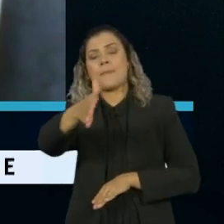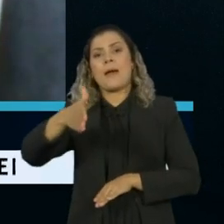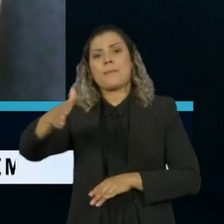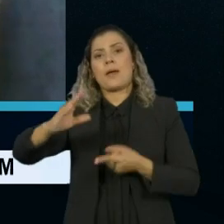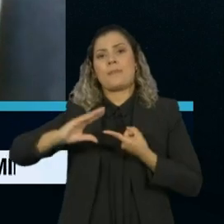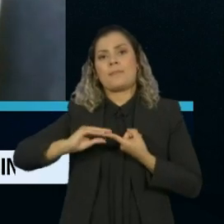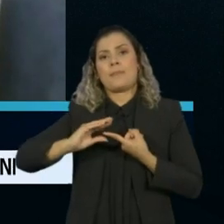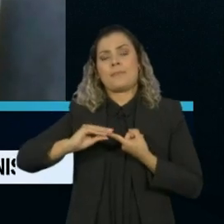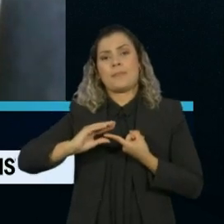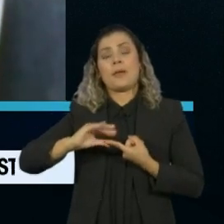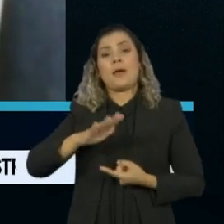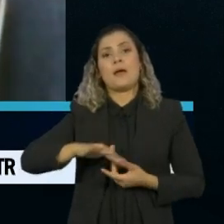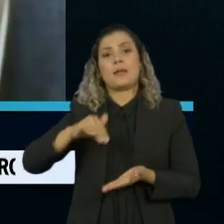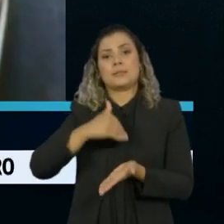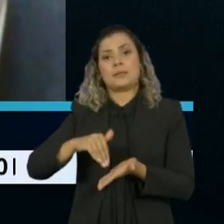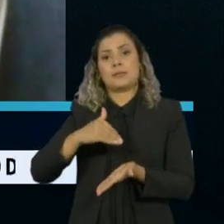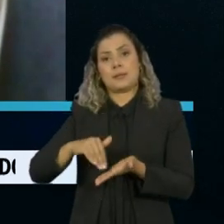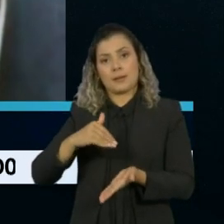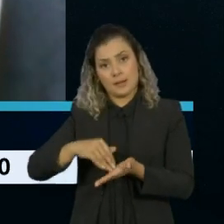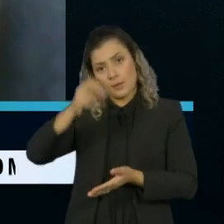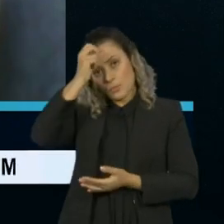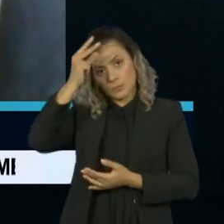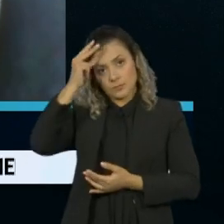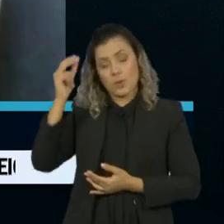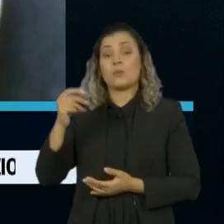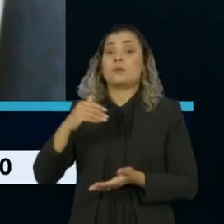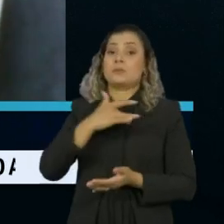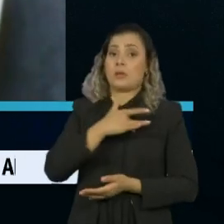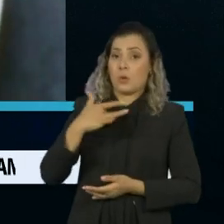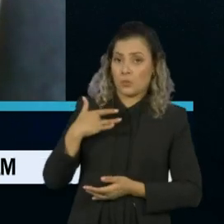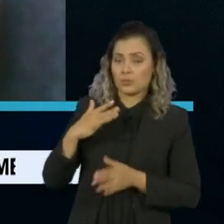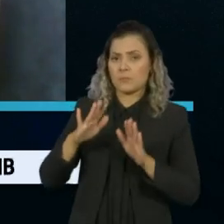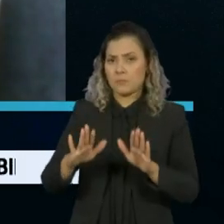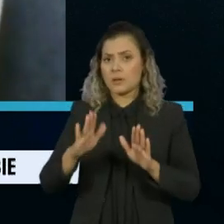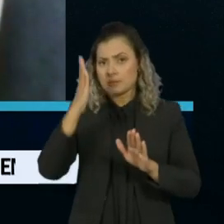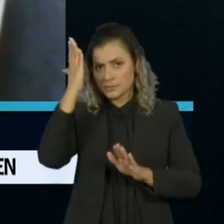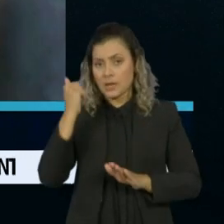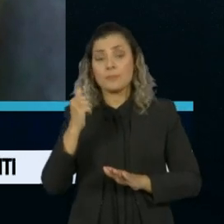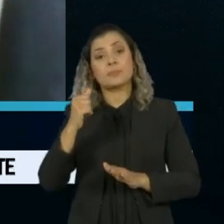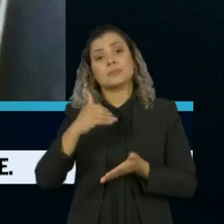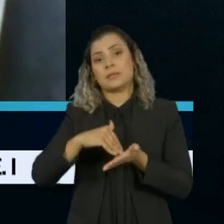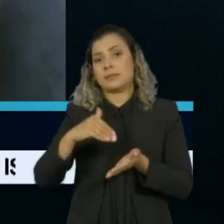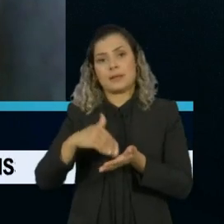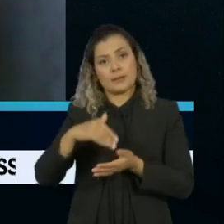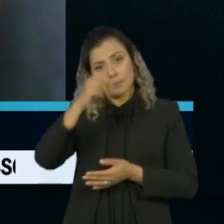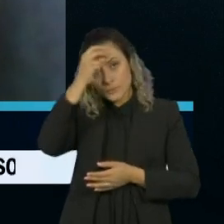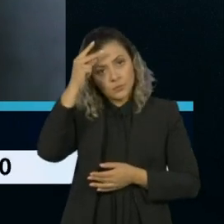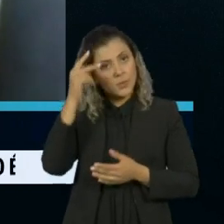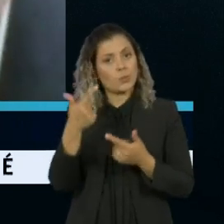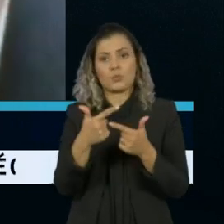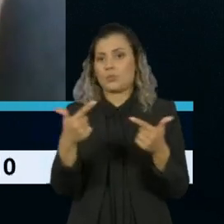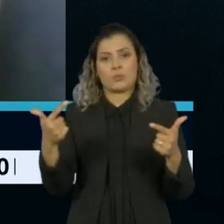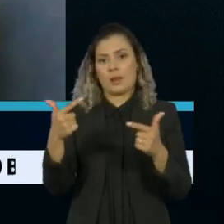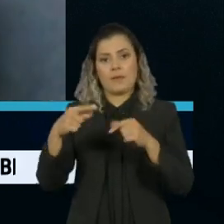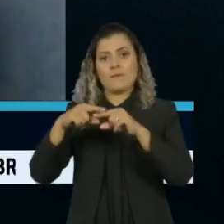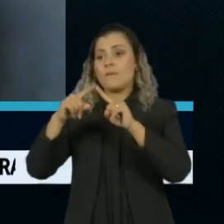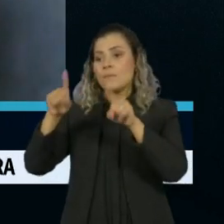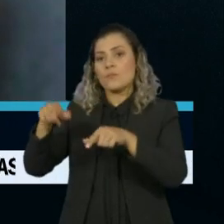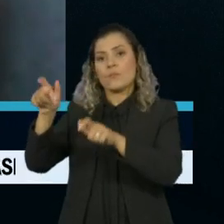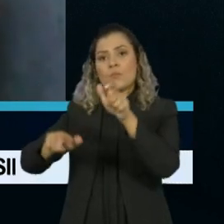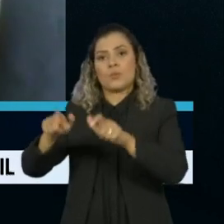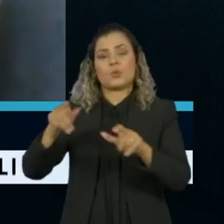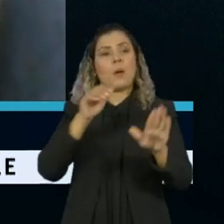é um profissional ligado à Secretaria Municipal de Saúde. Mas nós sabemos que muitas secretarias municipais não têm agentes de saúde suficientes.